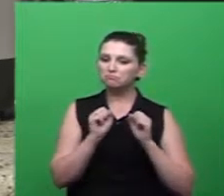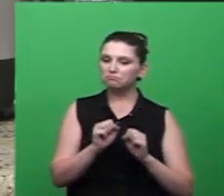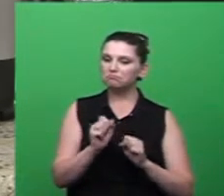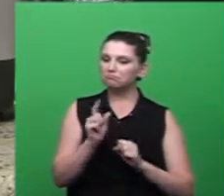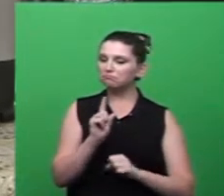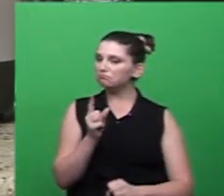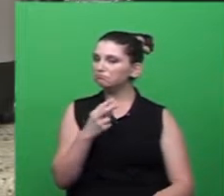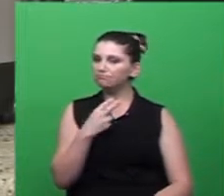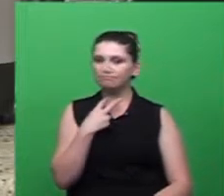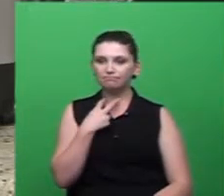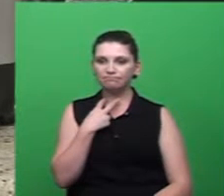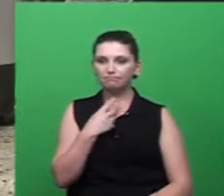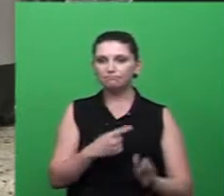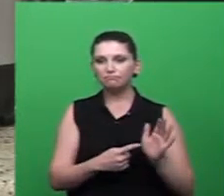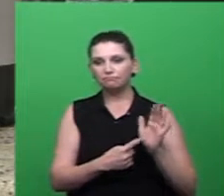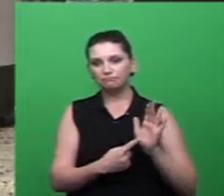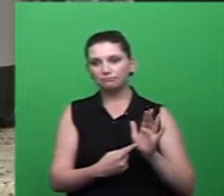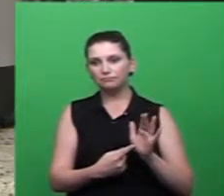ser reciclado hoje em dia